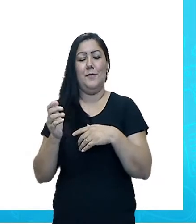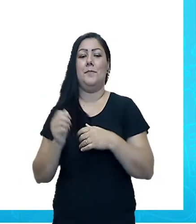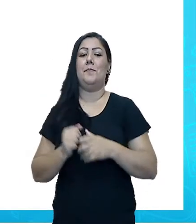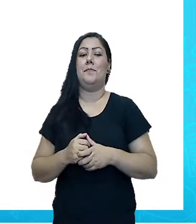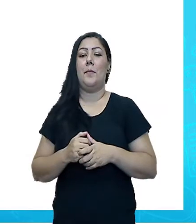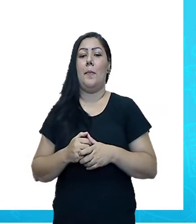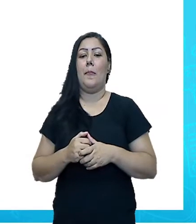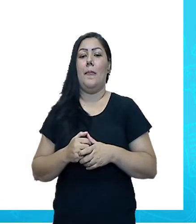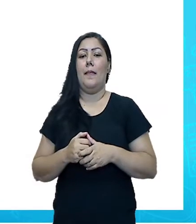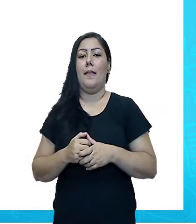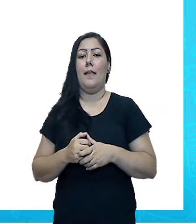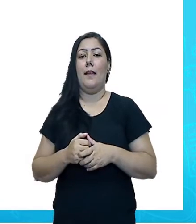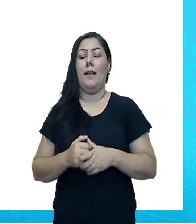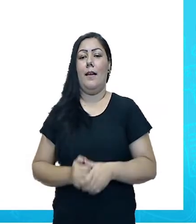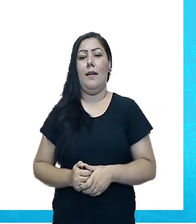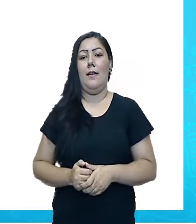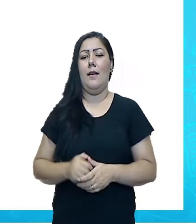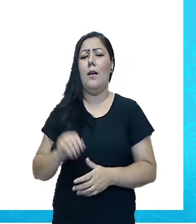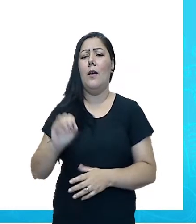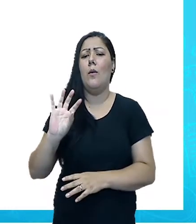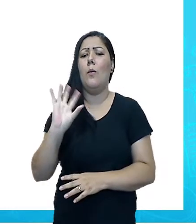elementos da natureza.